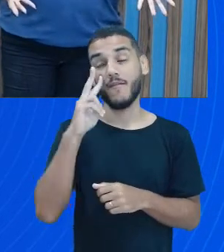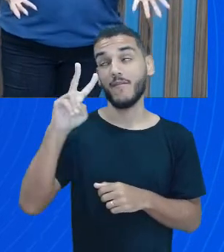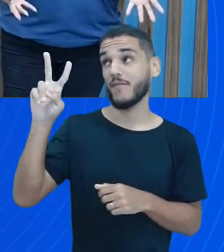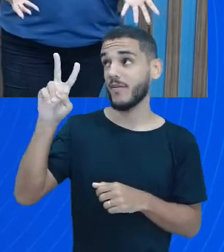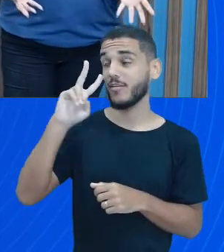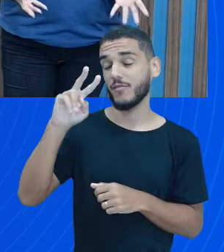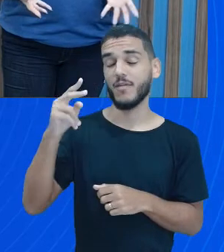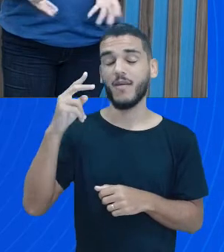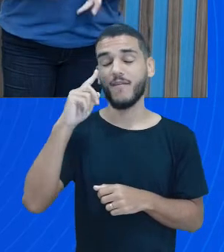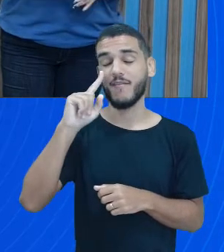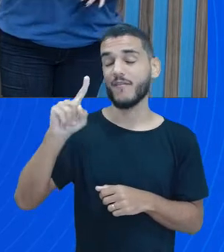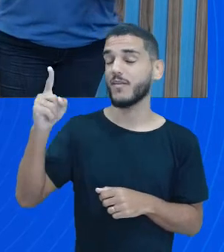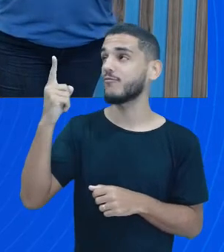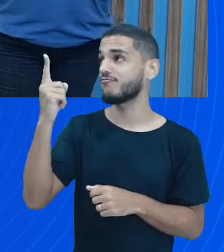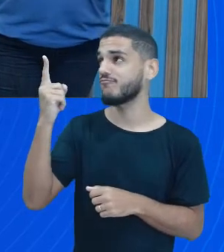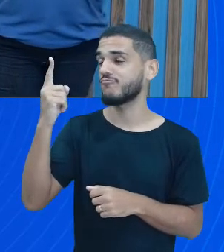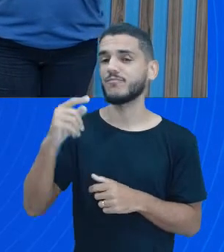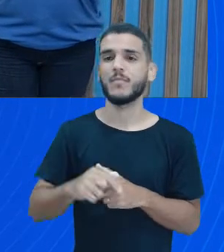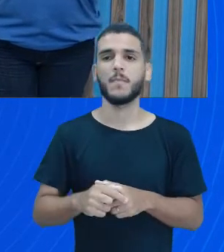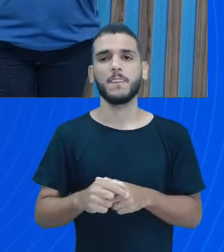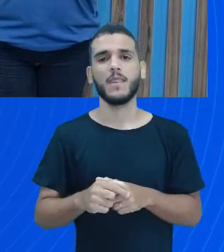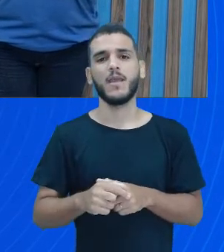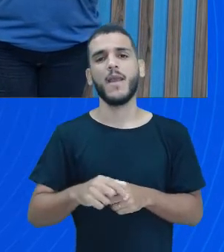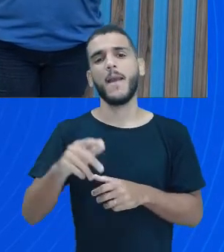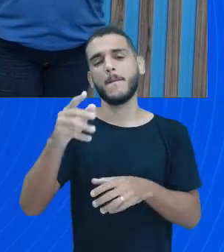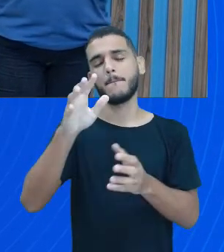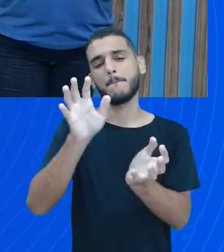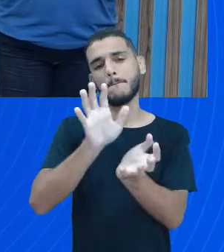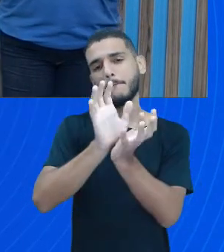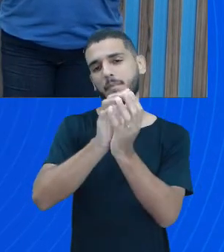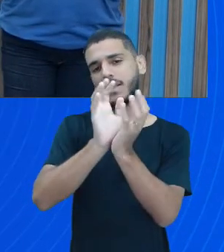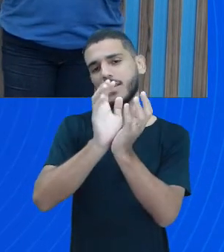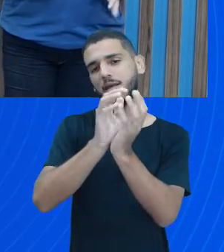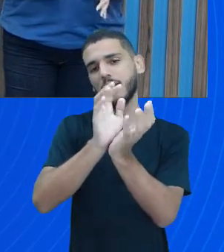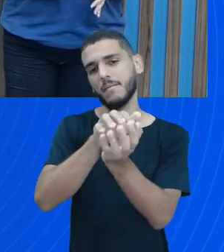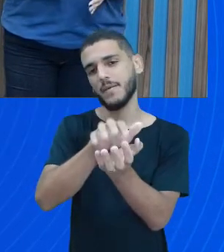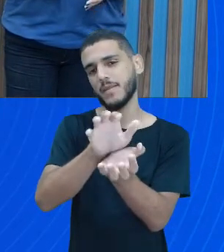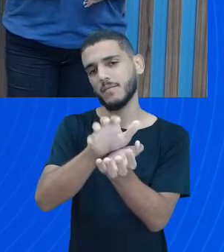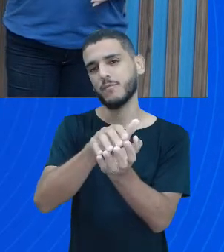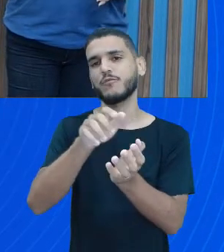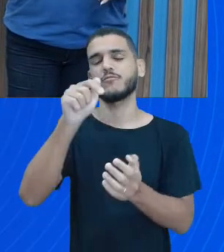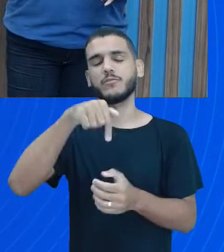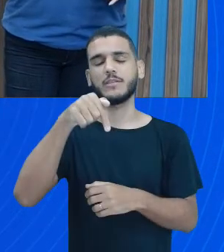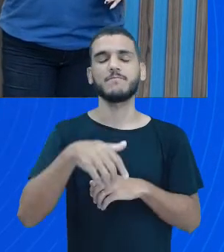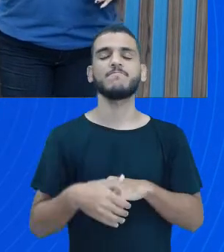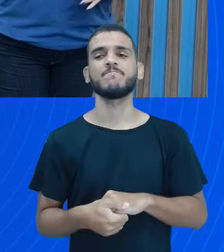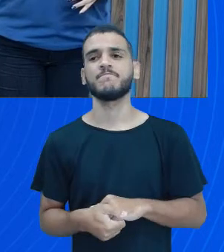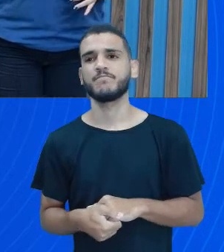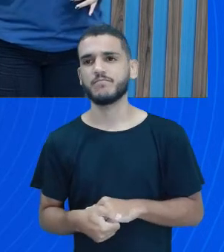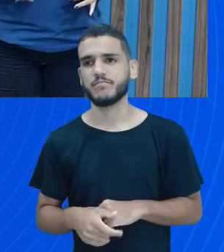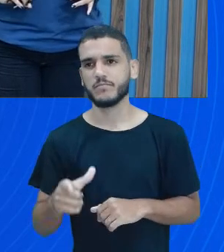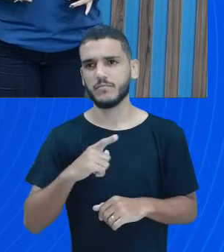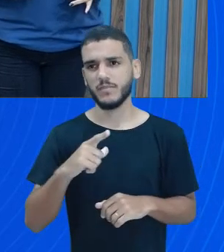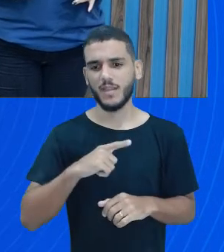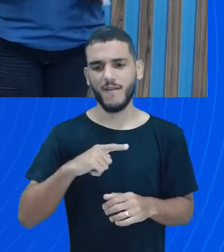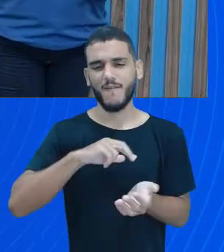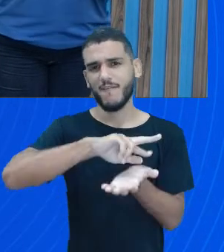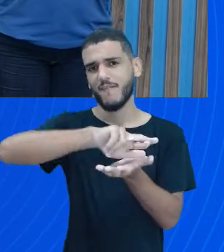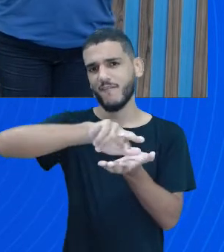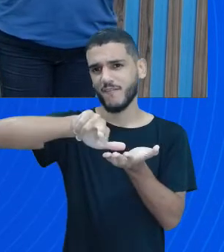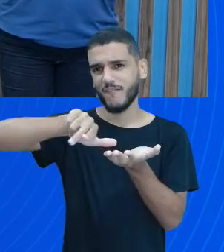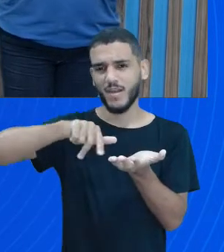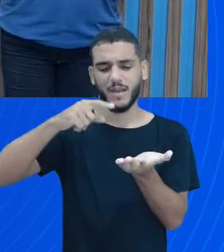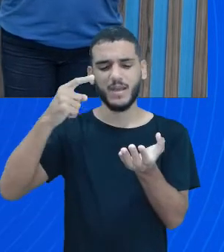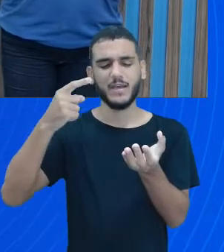do nosso estado, tá? Então, aí são várias cidades que estão delimitadas aí, mas para que aquela determinada cidade